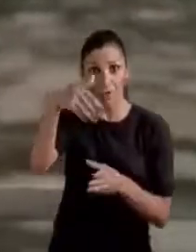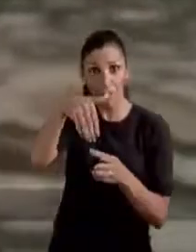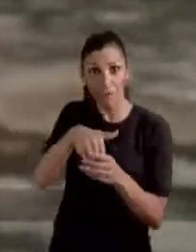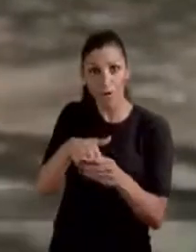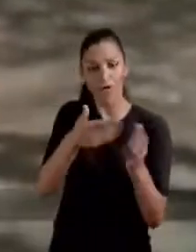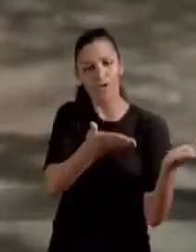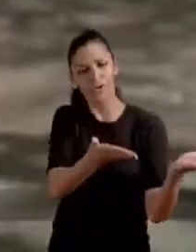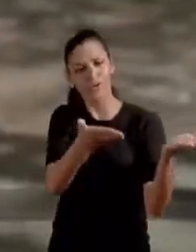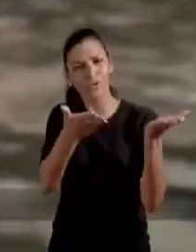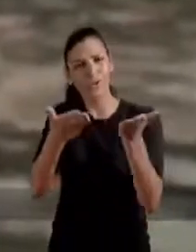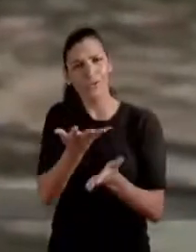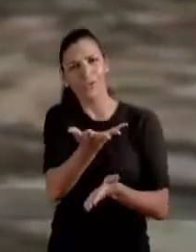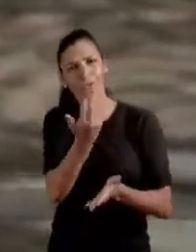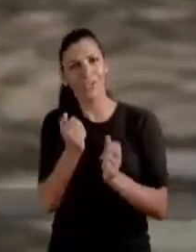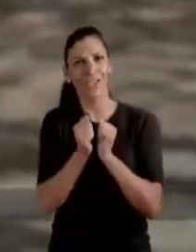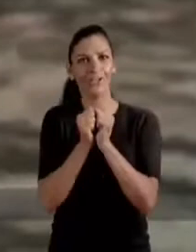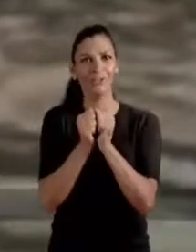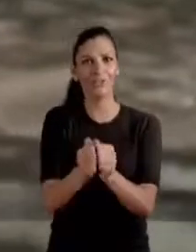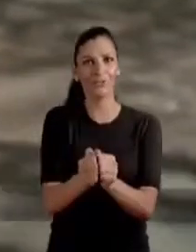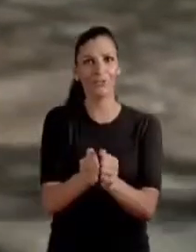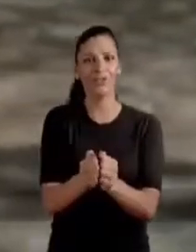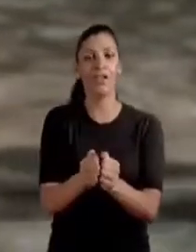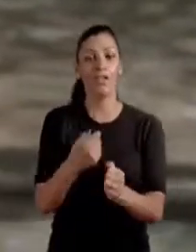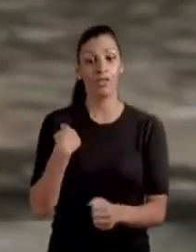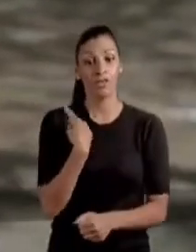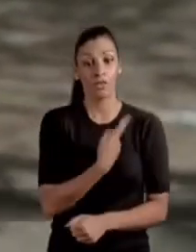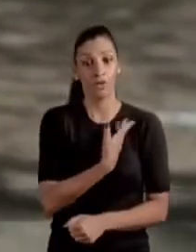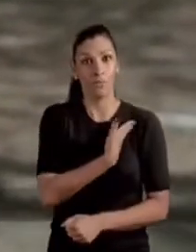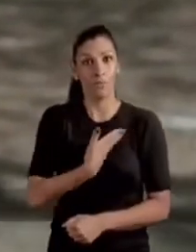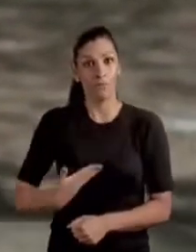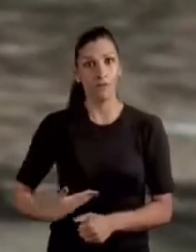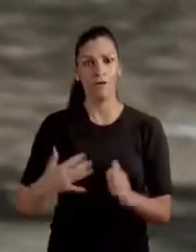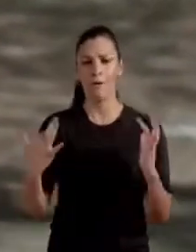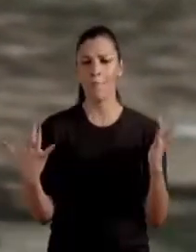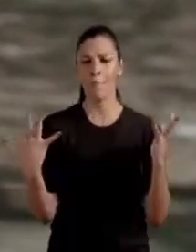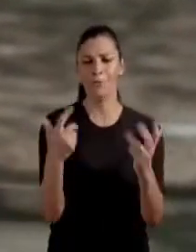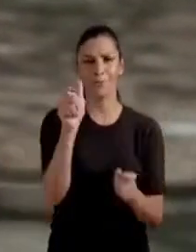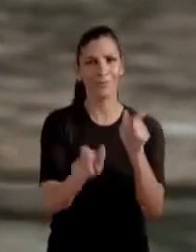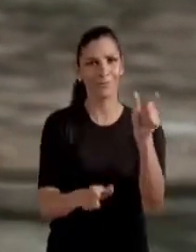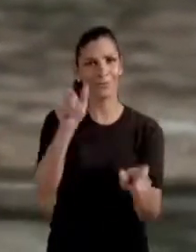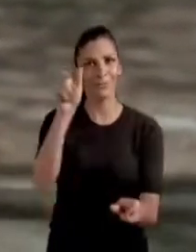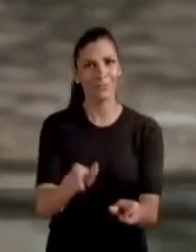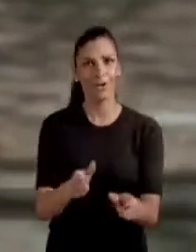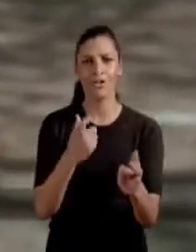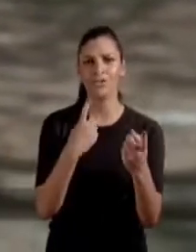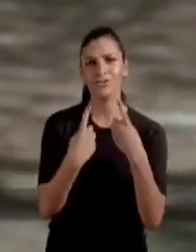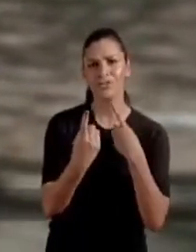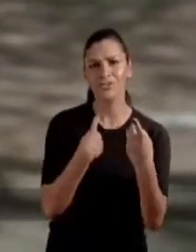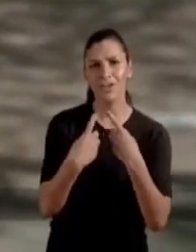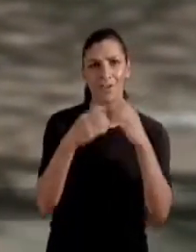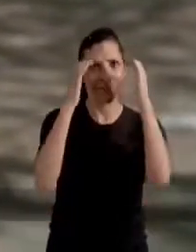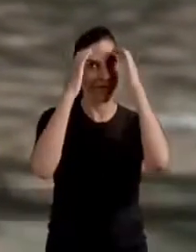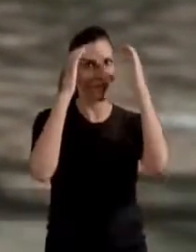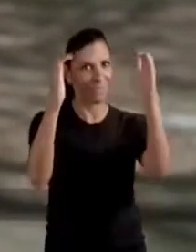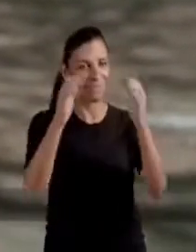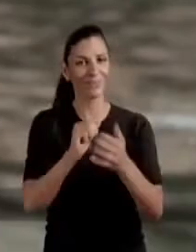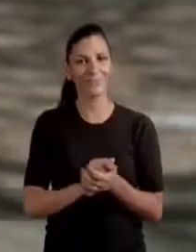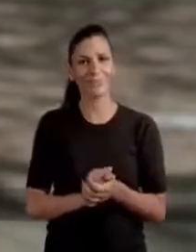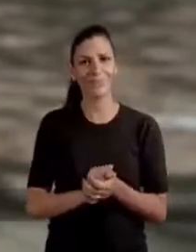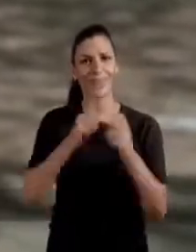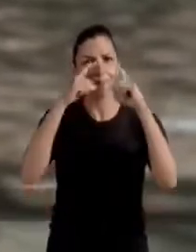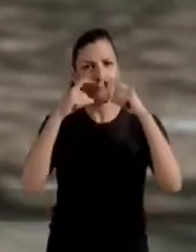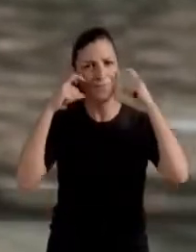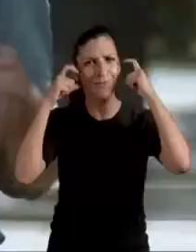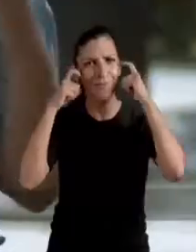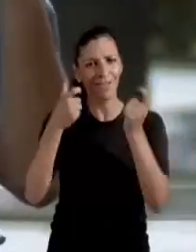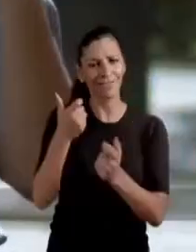não decidiu o teu voto, eu te convido. Vem com a gente. Nós vamos governar para todas as pessoas, com diálogo